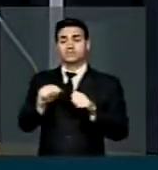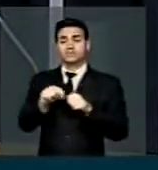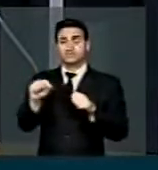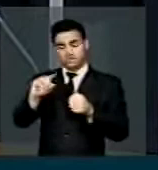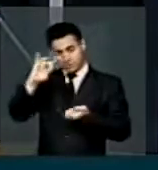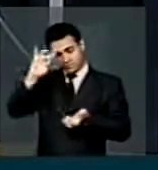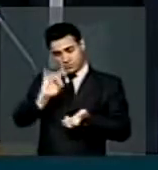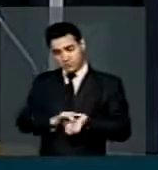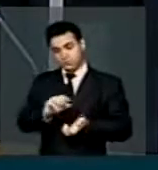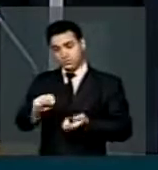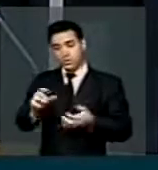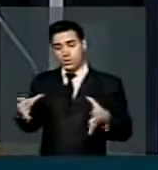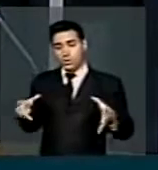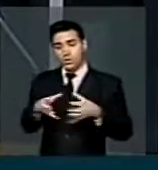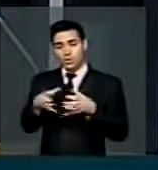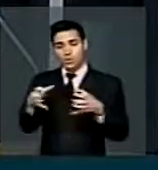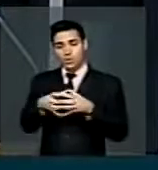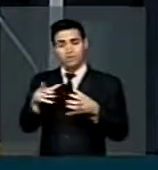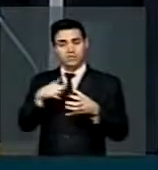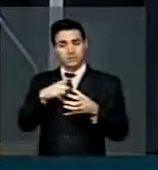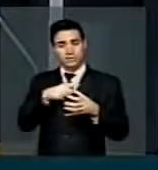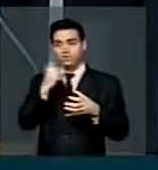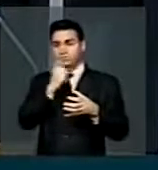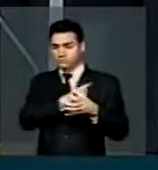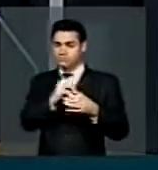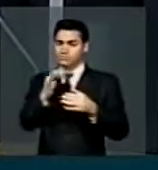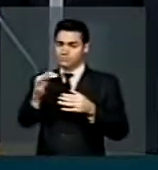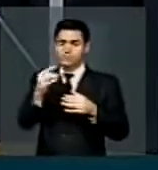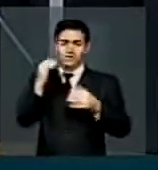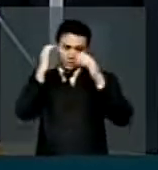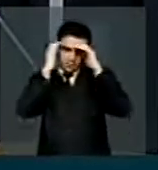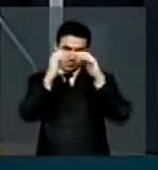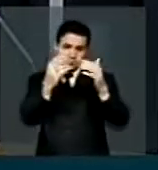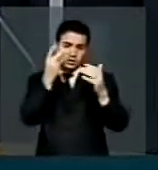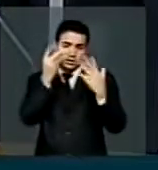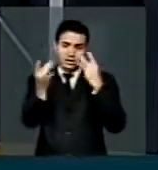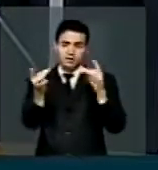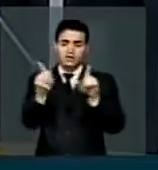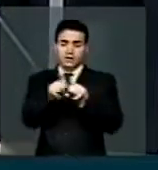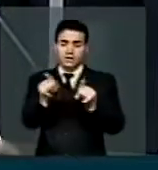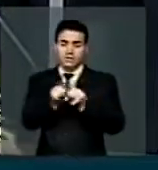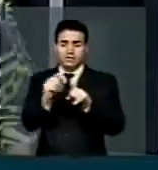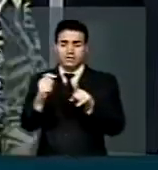efetivamente a categoria tenha ganhos, tenha reconhecimento e tenha sua valorização.